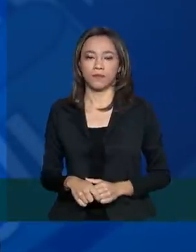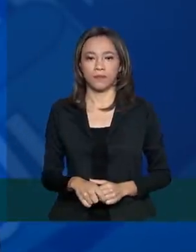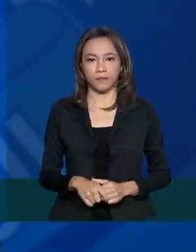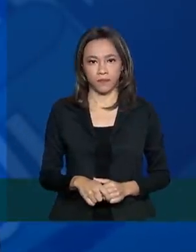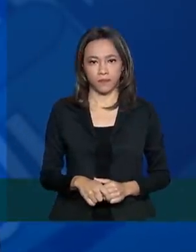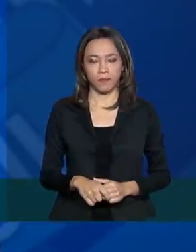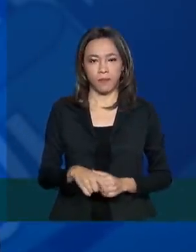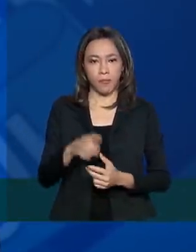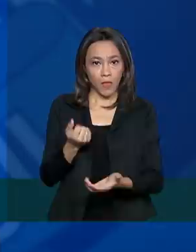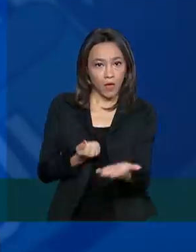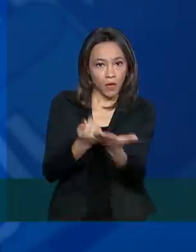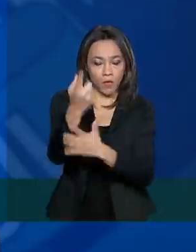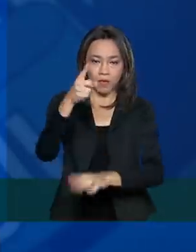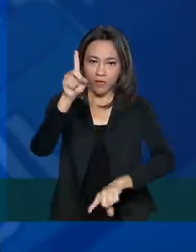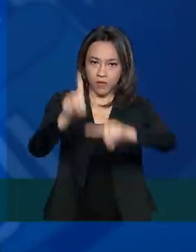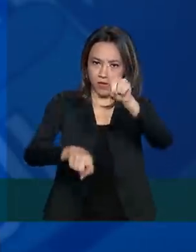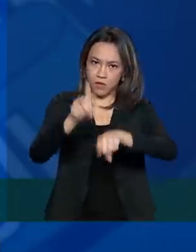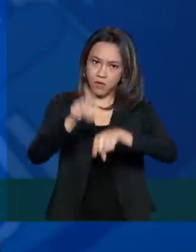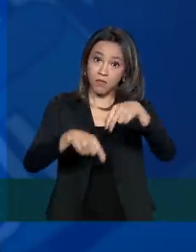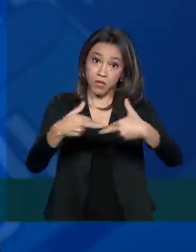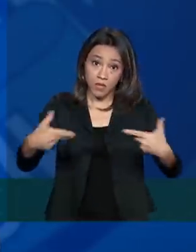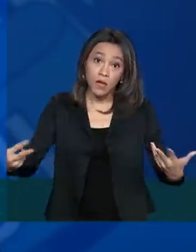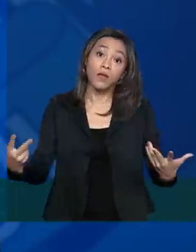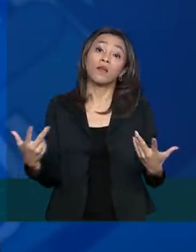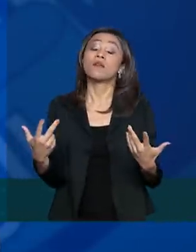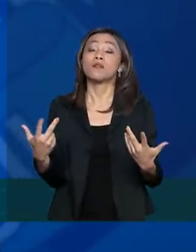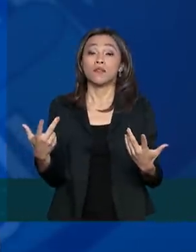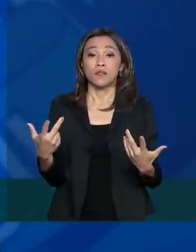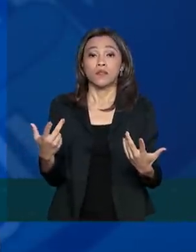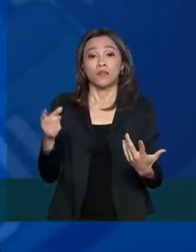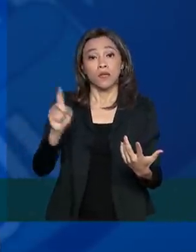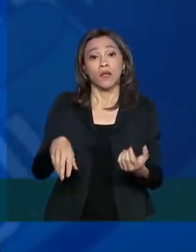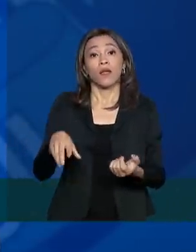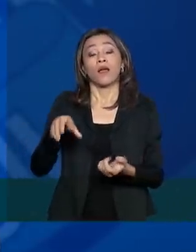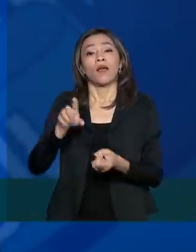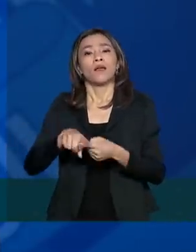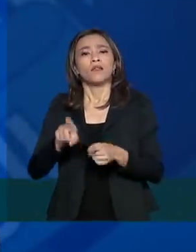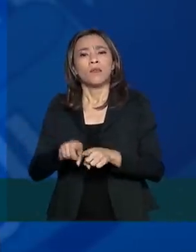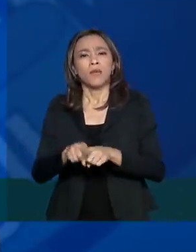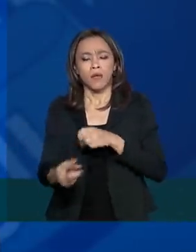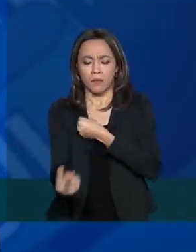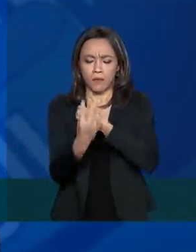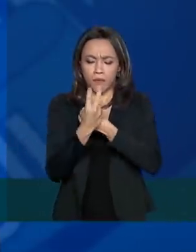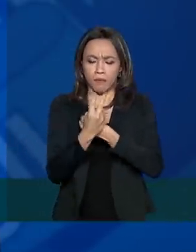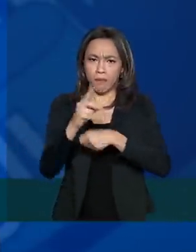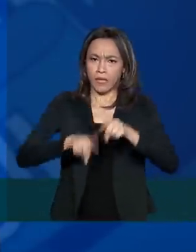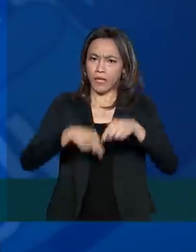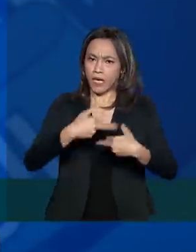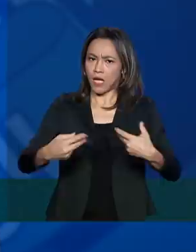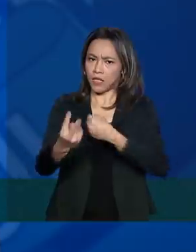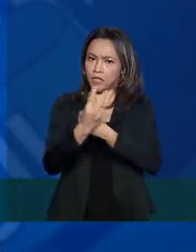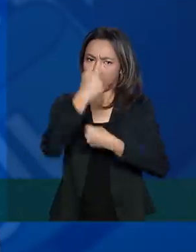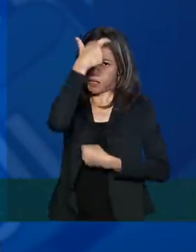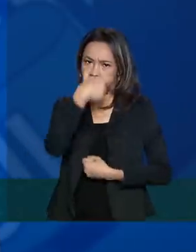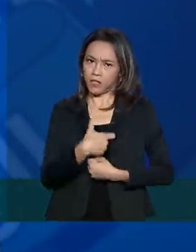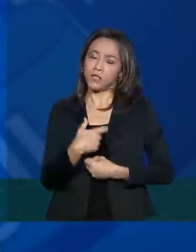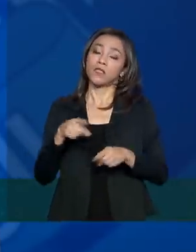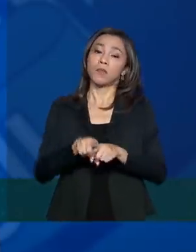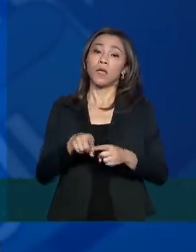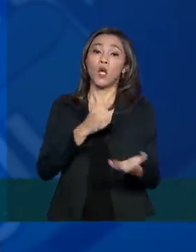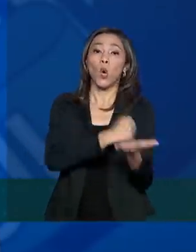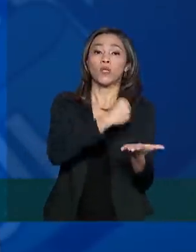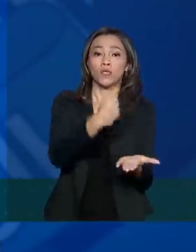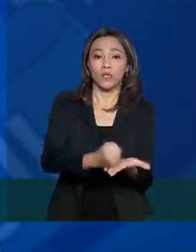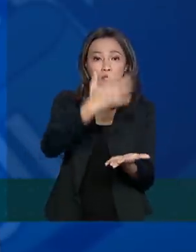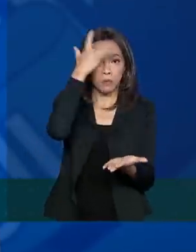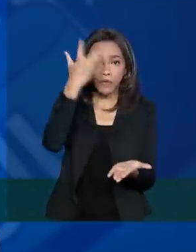Comprando equipamentos, comprando insumos, EPI, contratando pessoal, ampliando a estrutura